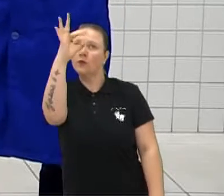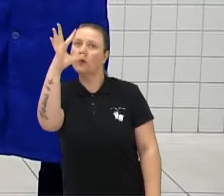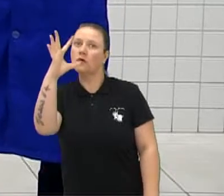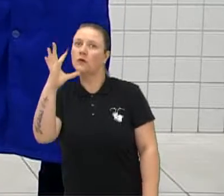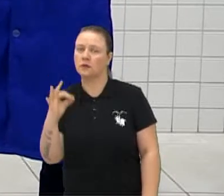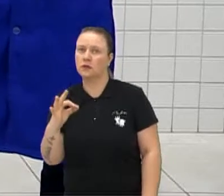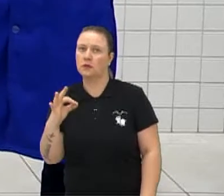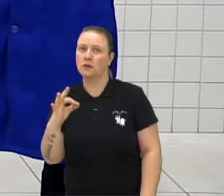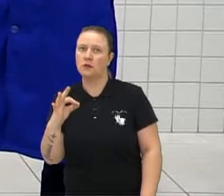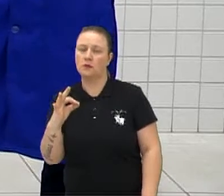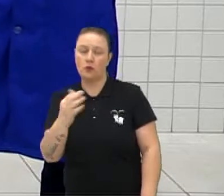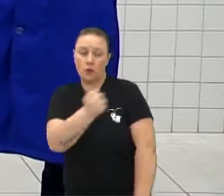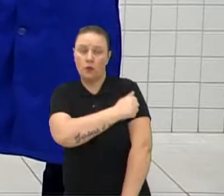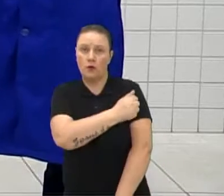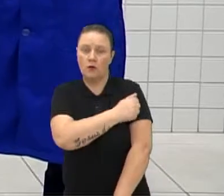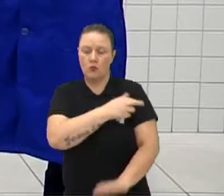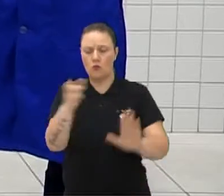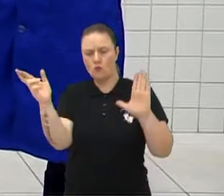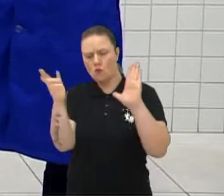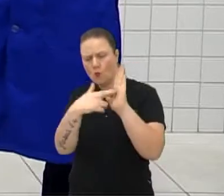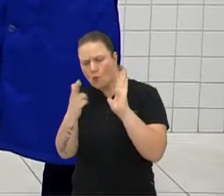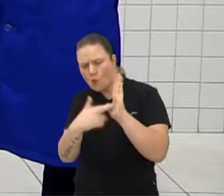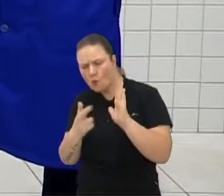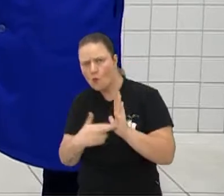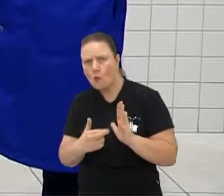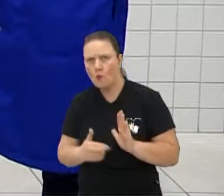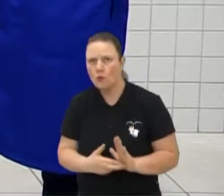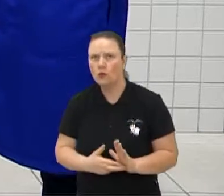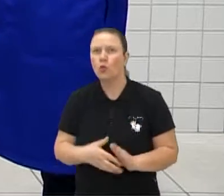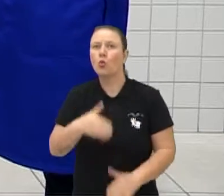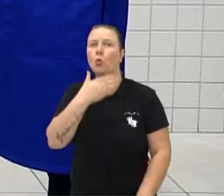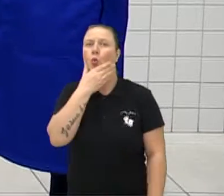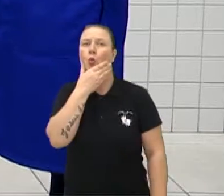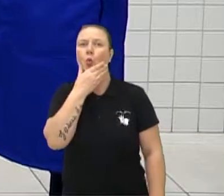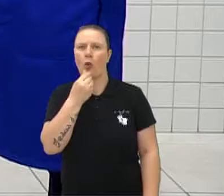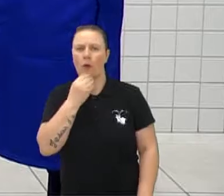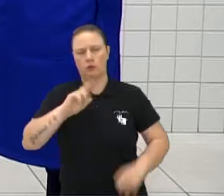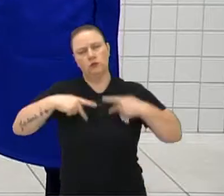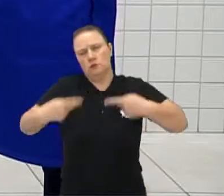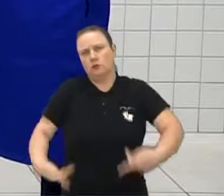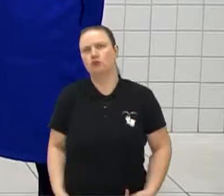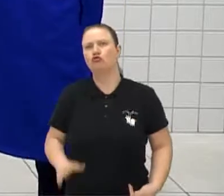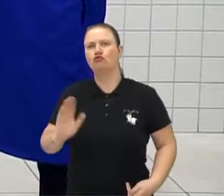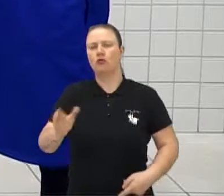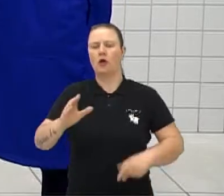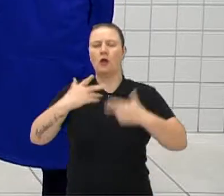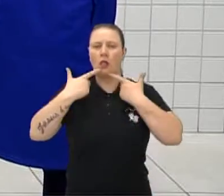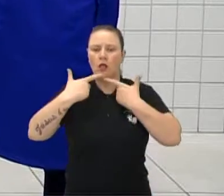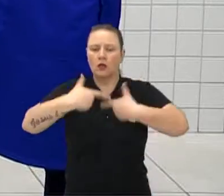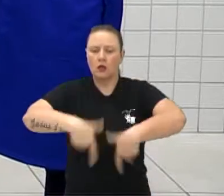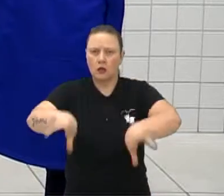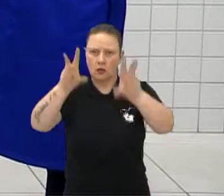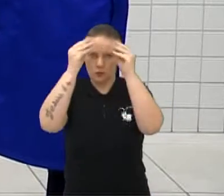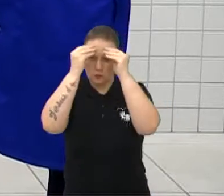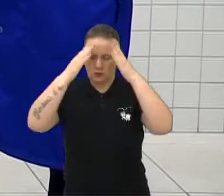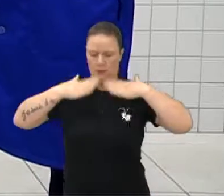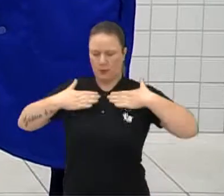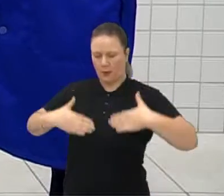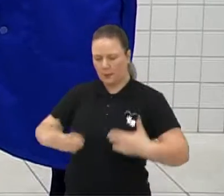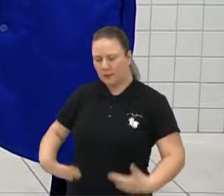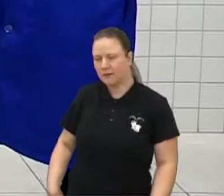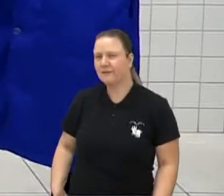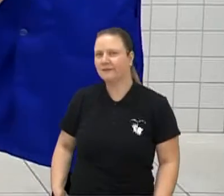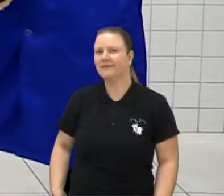dos alunos que responderam que o homem já utilizava a linguagem corporal.